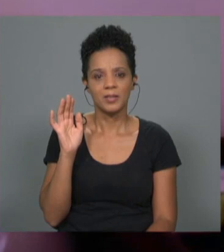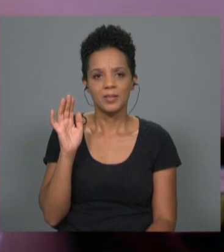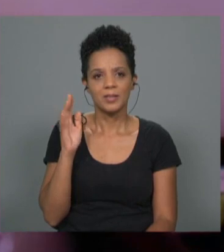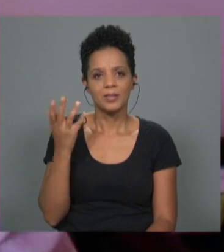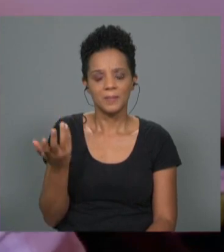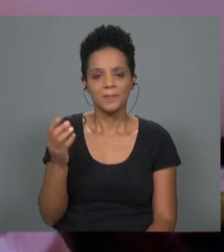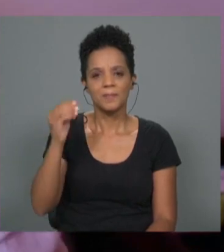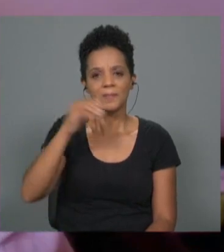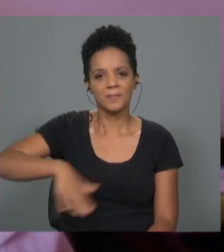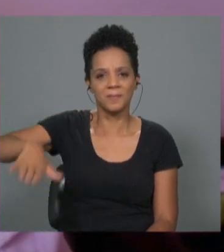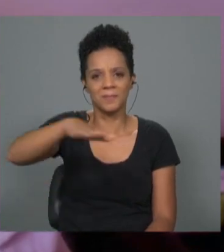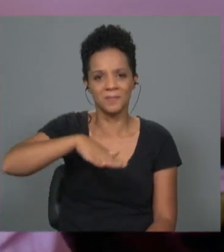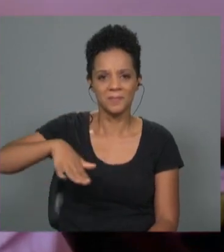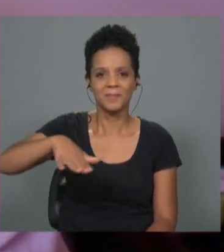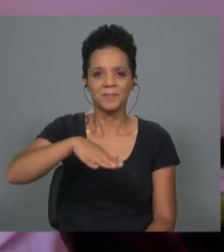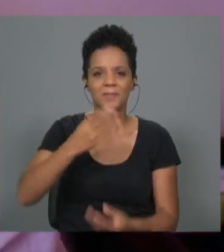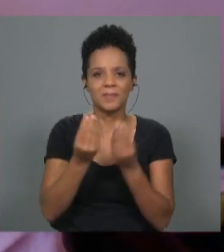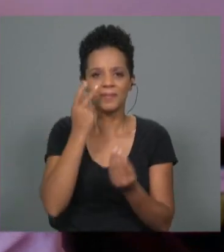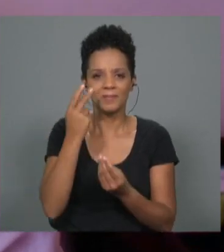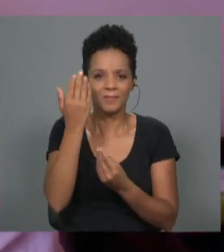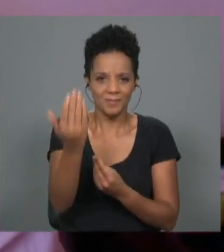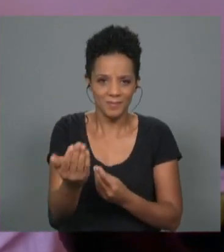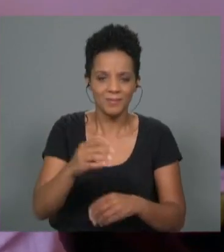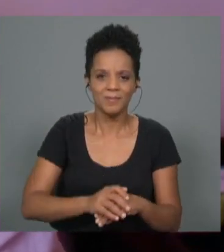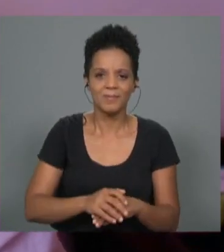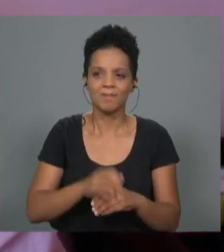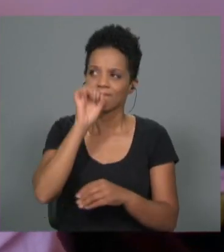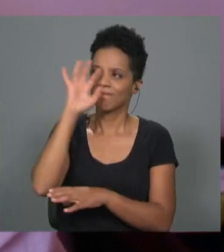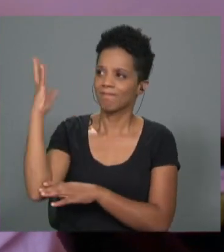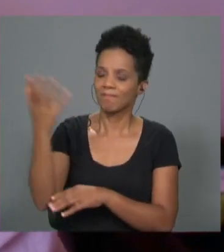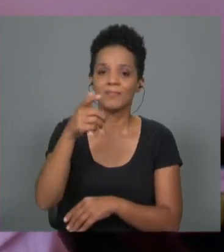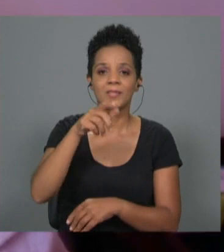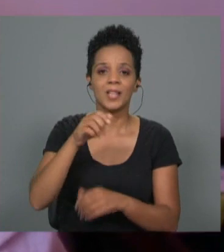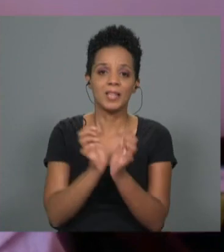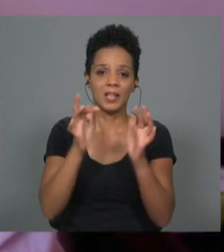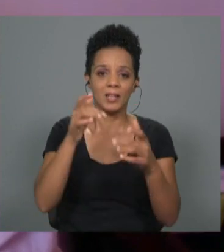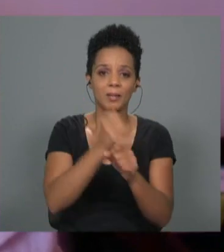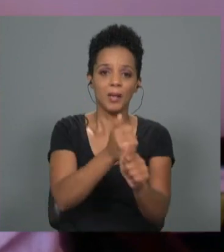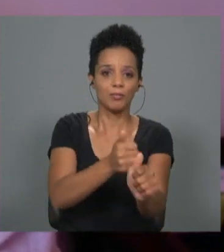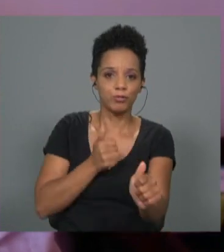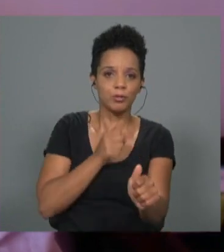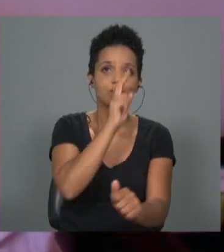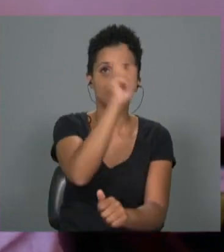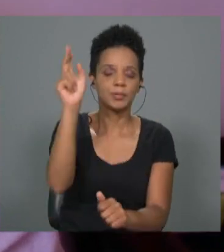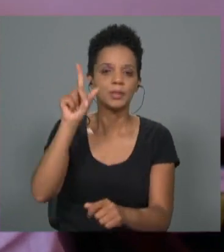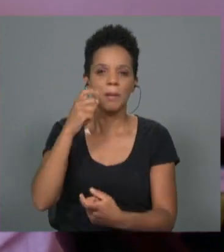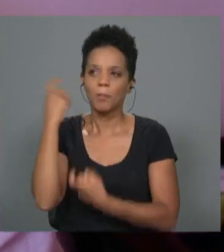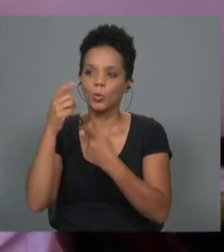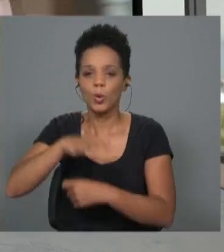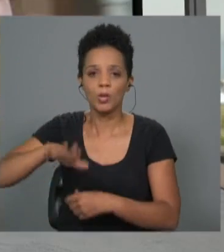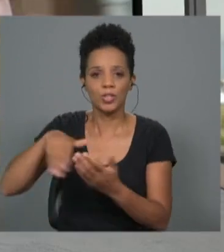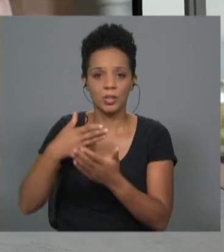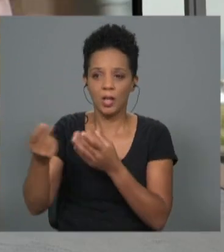aqui esta região nós temos imensa qualidade de vida, temos imensa natureza, os Nómadas procuram sobretudo locais também onde possam estar